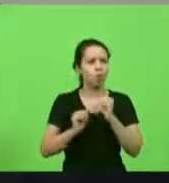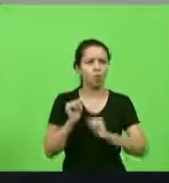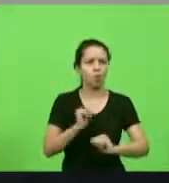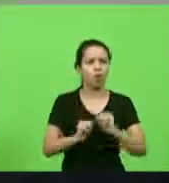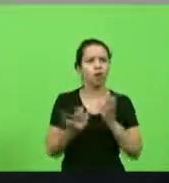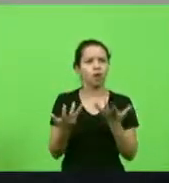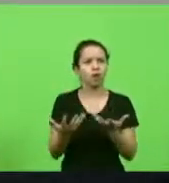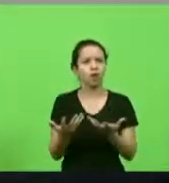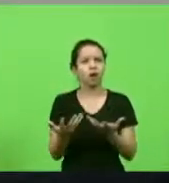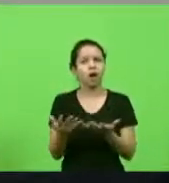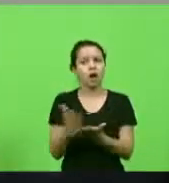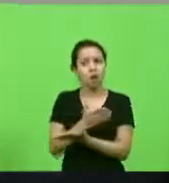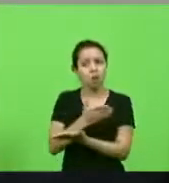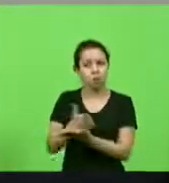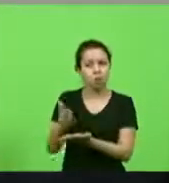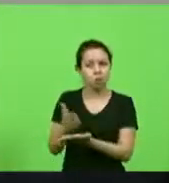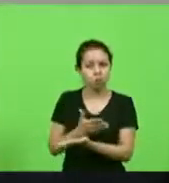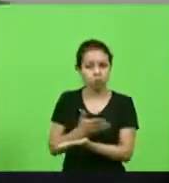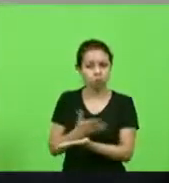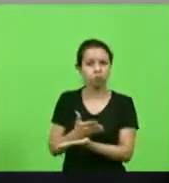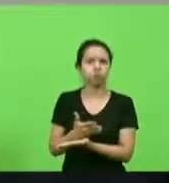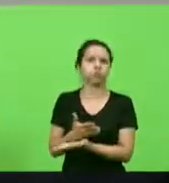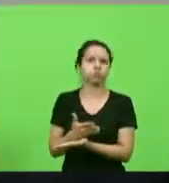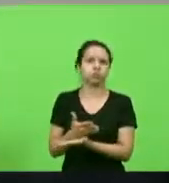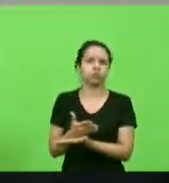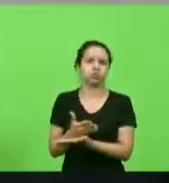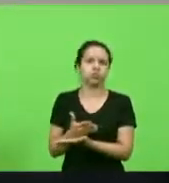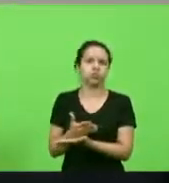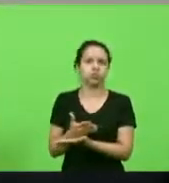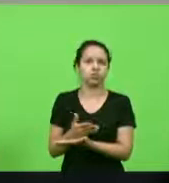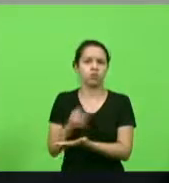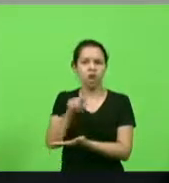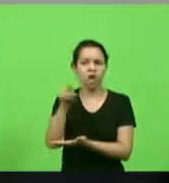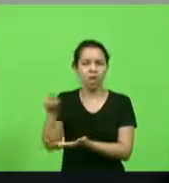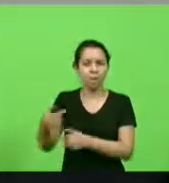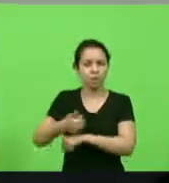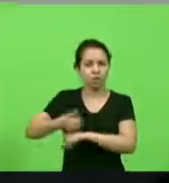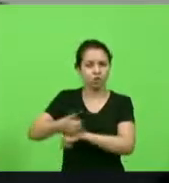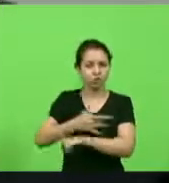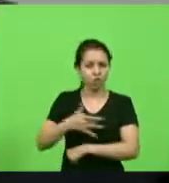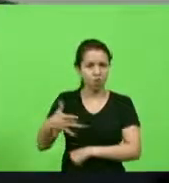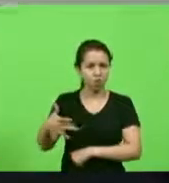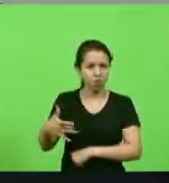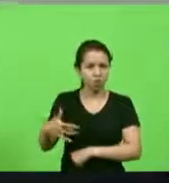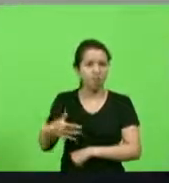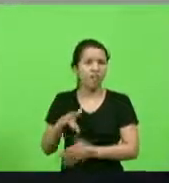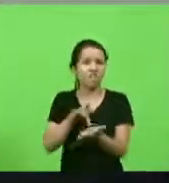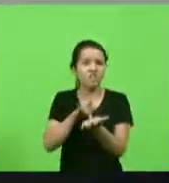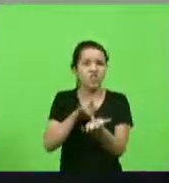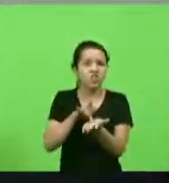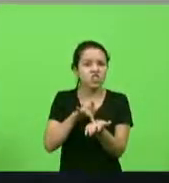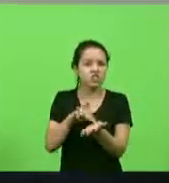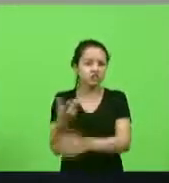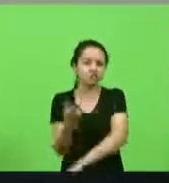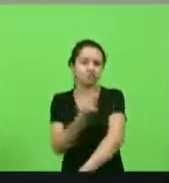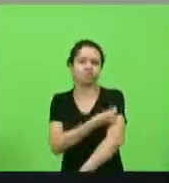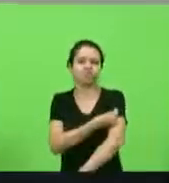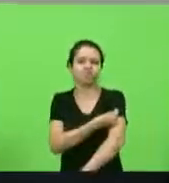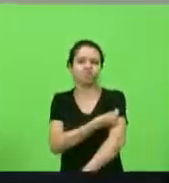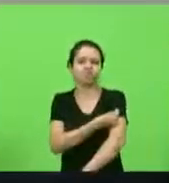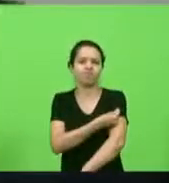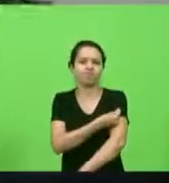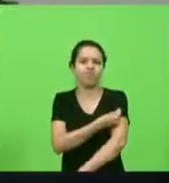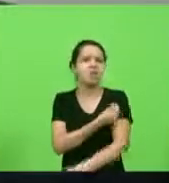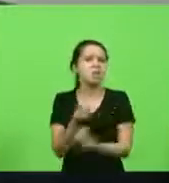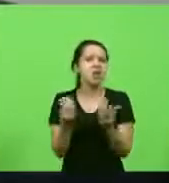que simulam a aplicação da vacina ou seja para desviar para si ou para sua